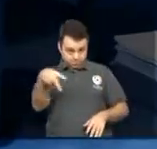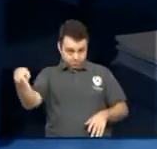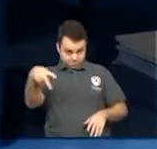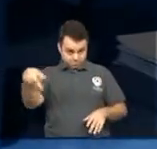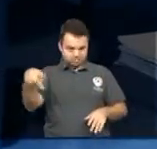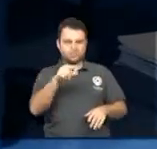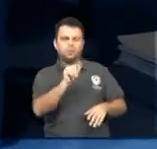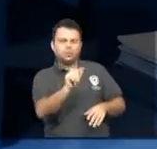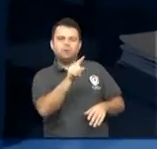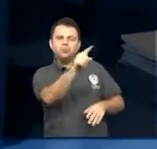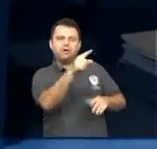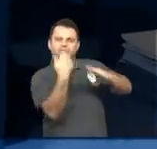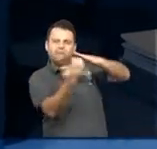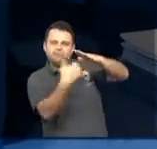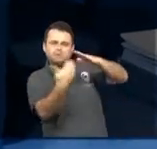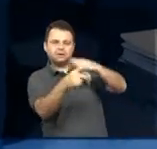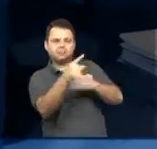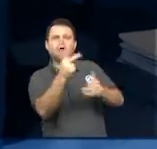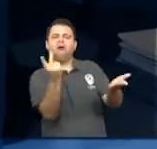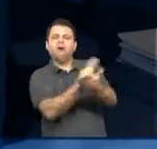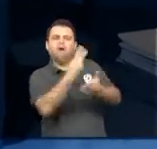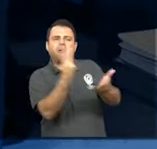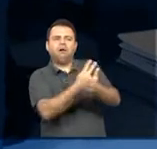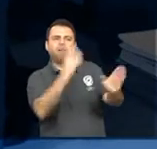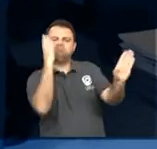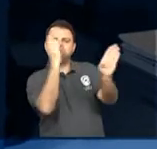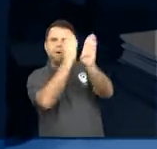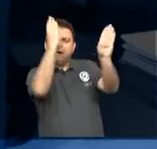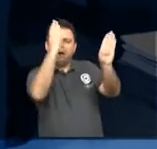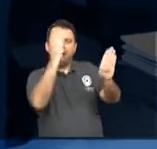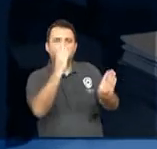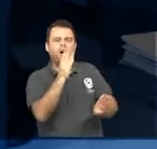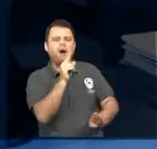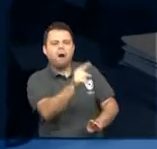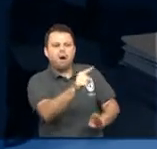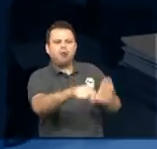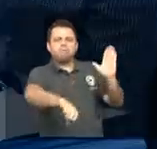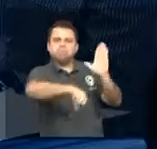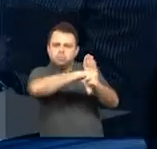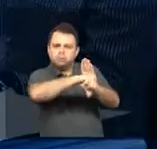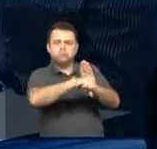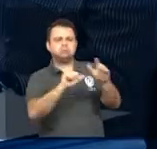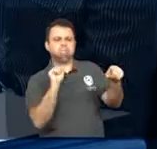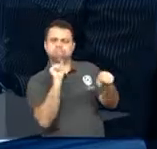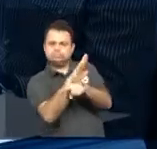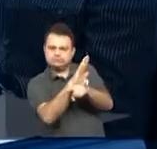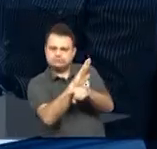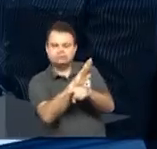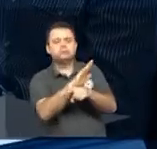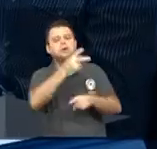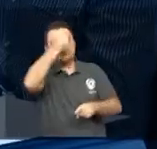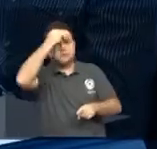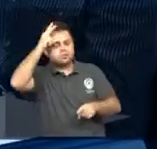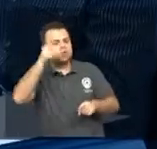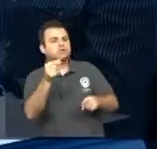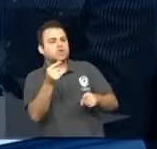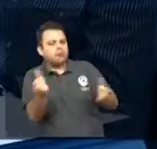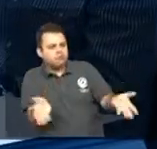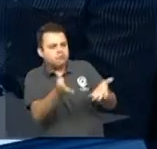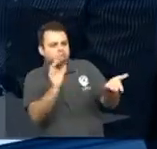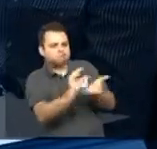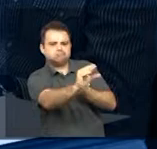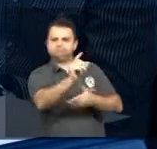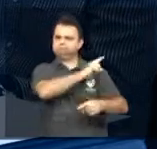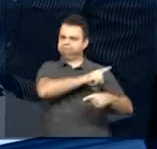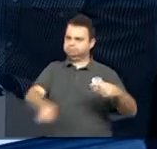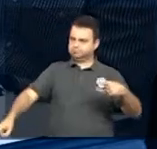incentivos fiscais a empresas condenadas por corrupção de qualquer espécie ou ato de improbidade administrativa por agente público